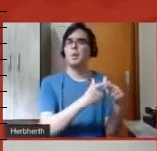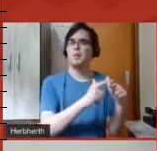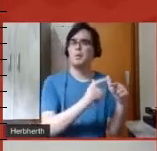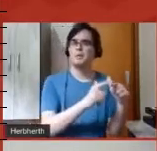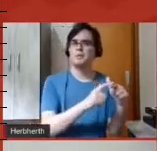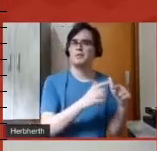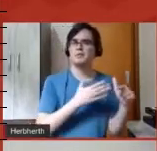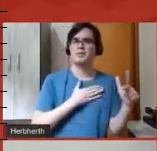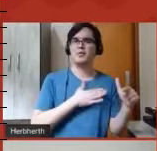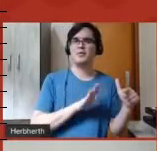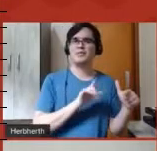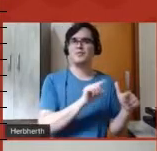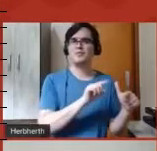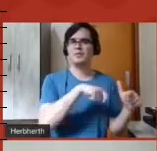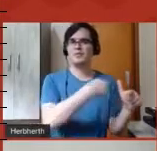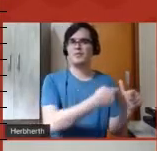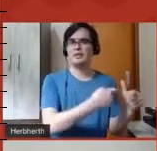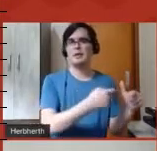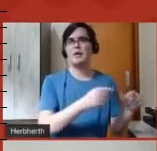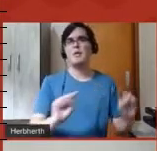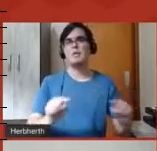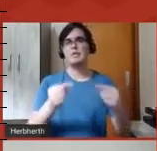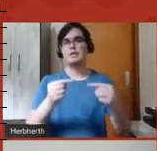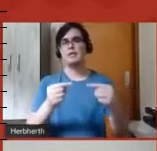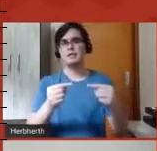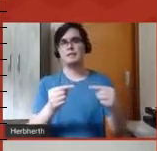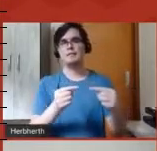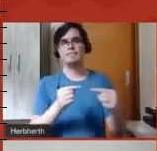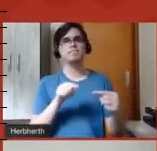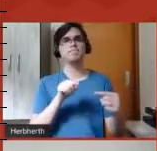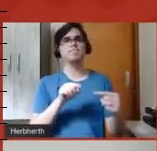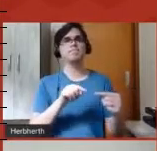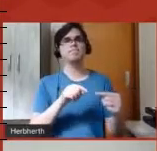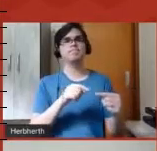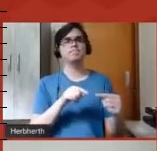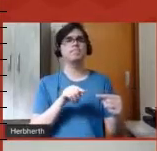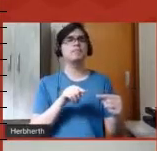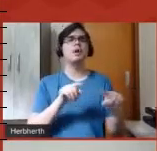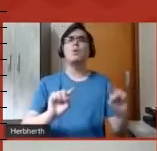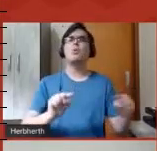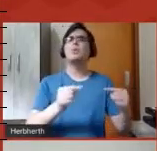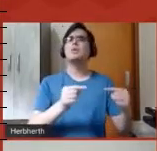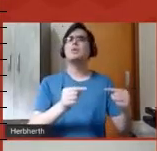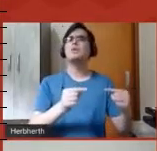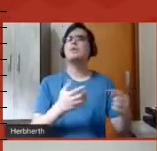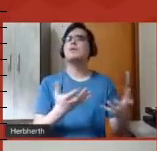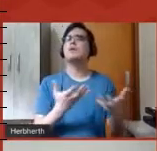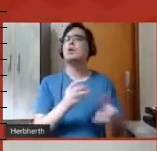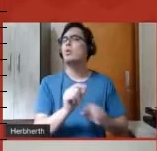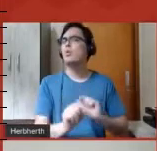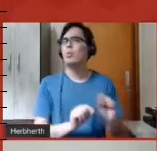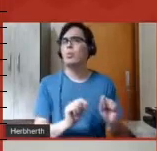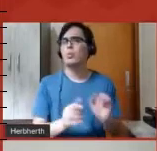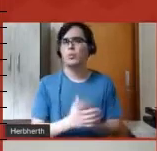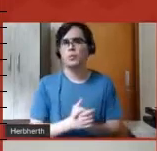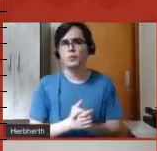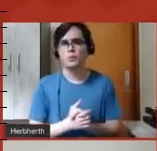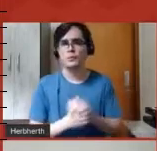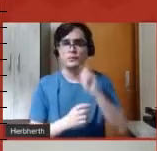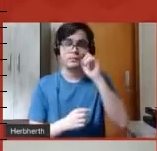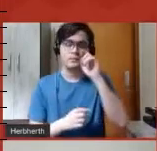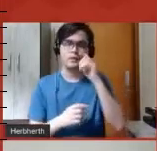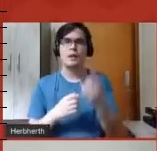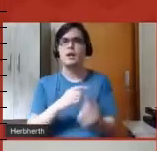problema, a partir desse desafio, o que nós vamos fazer, né? Que resultados nós queremos, né? E a partir desses